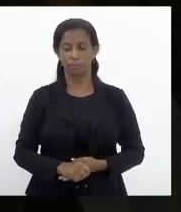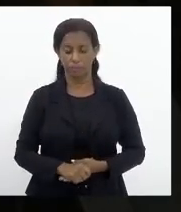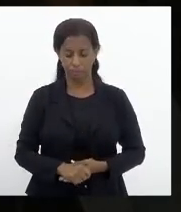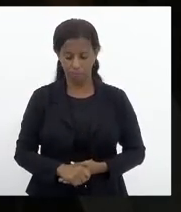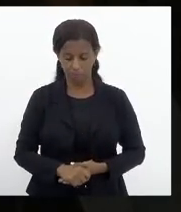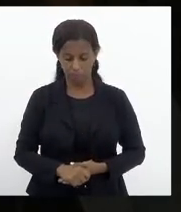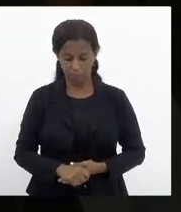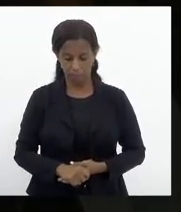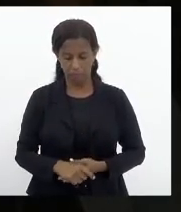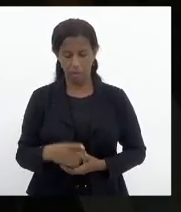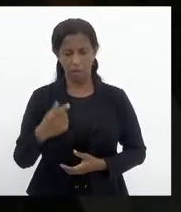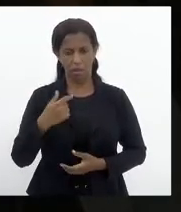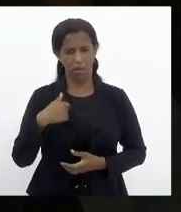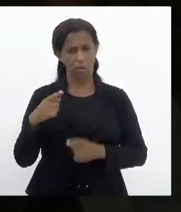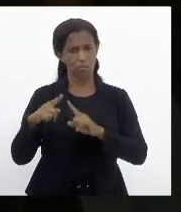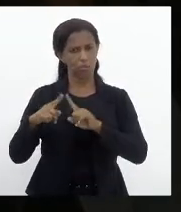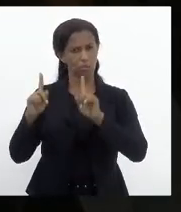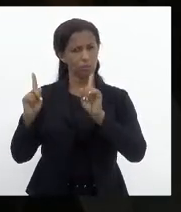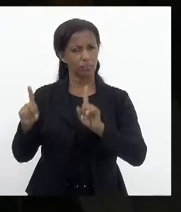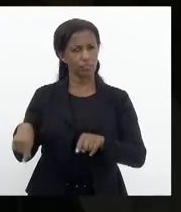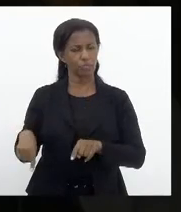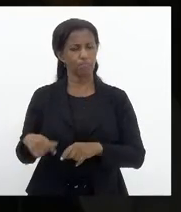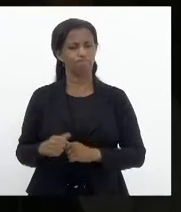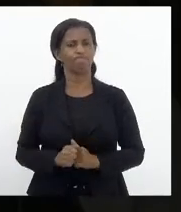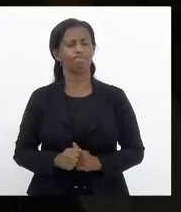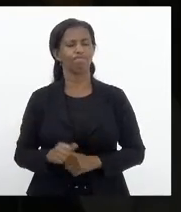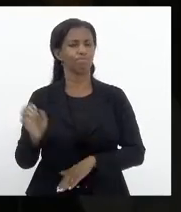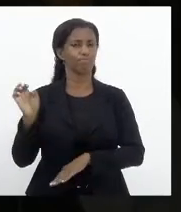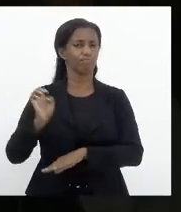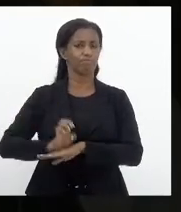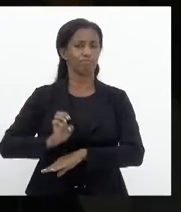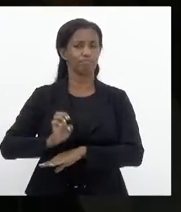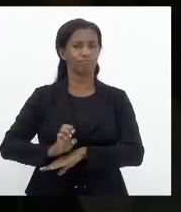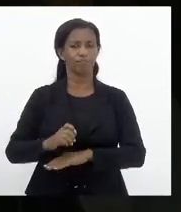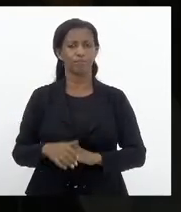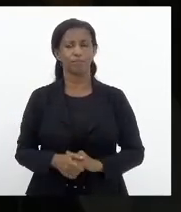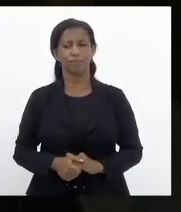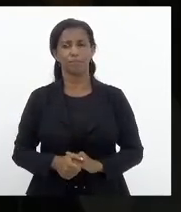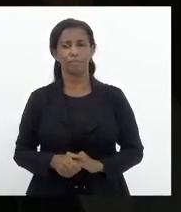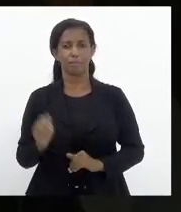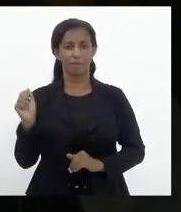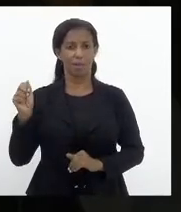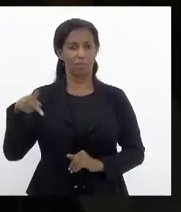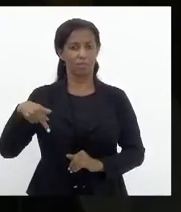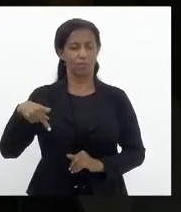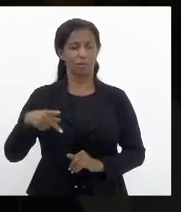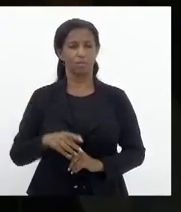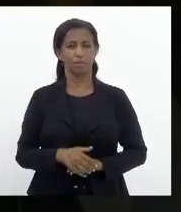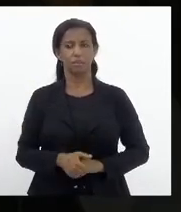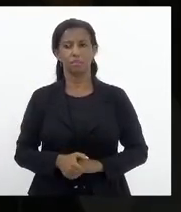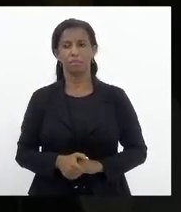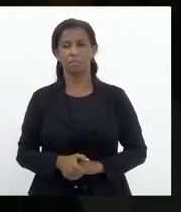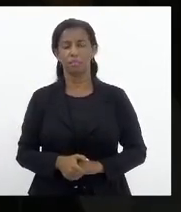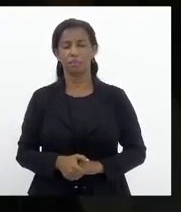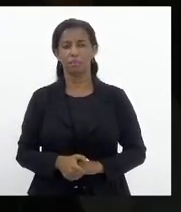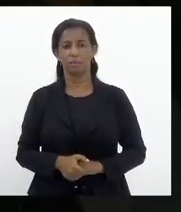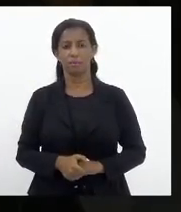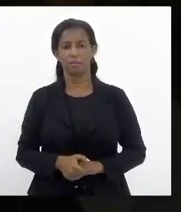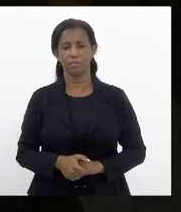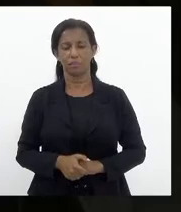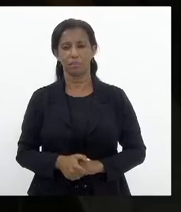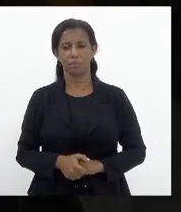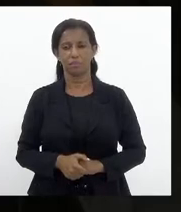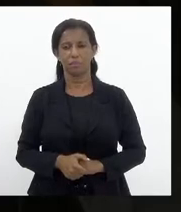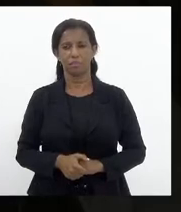Sou funcionário público estadual aposentado. E a